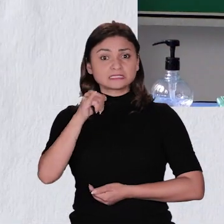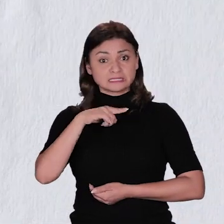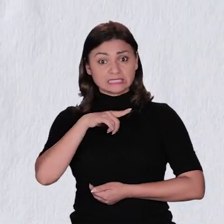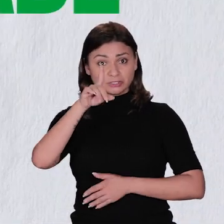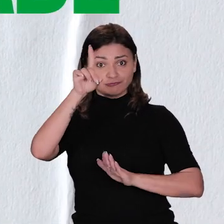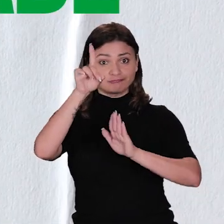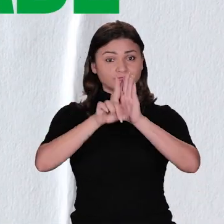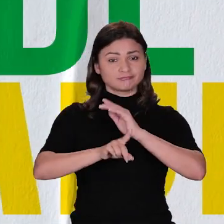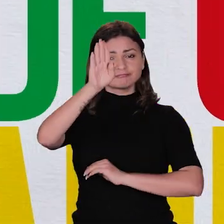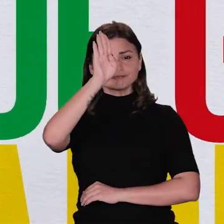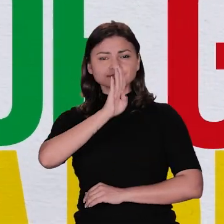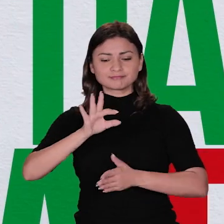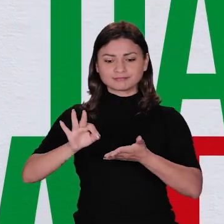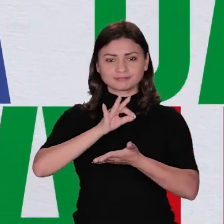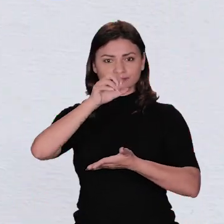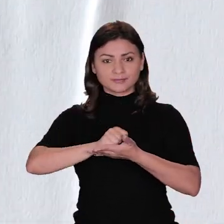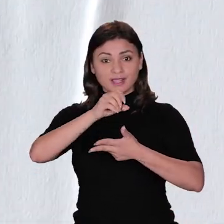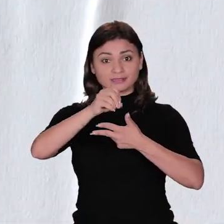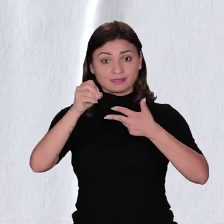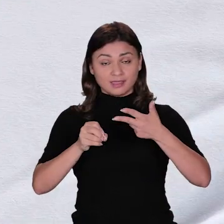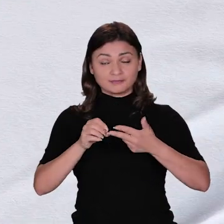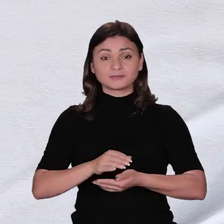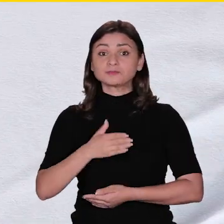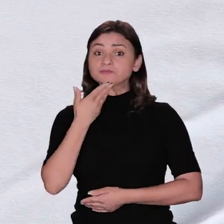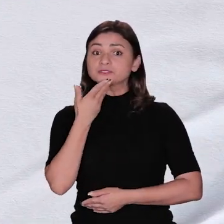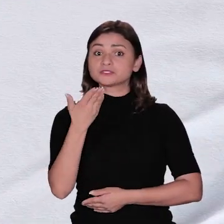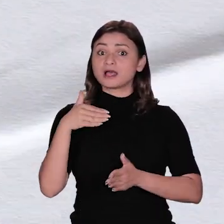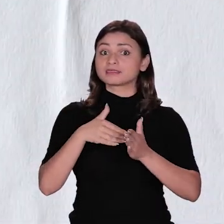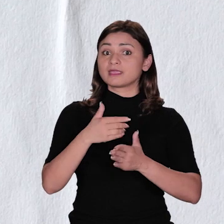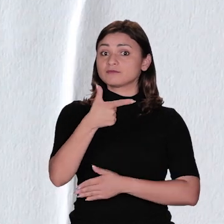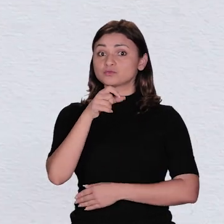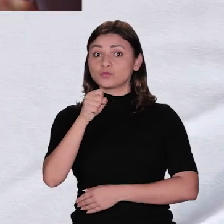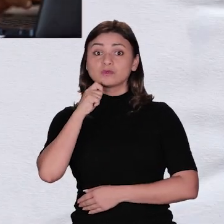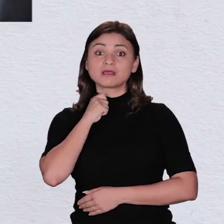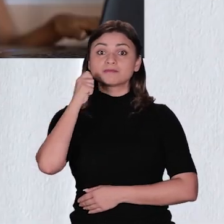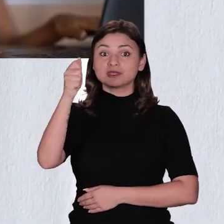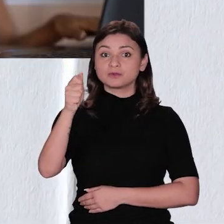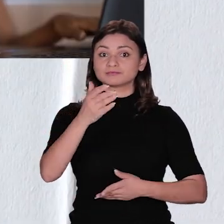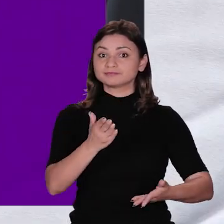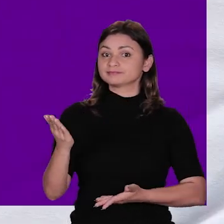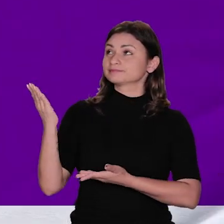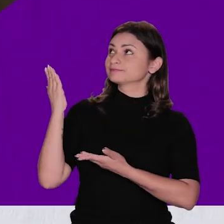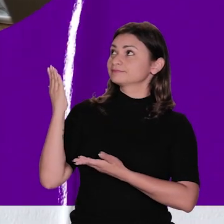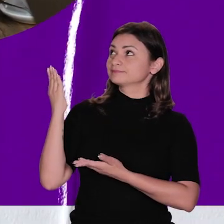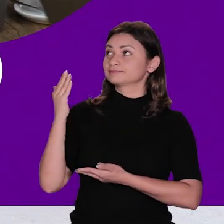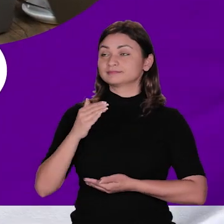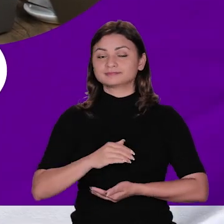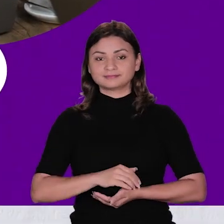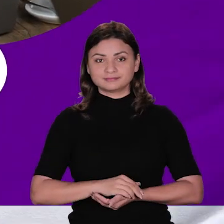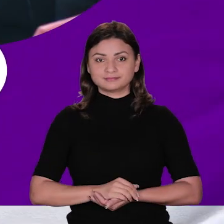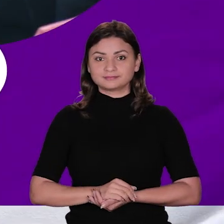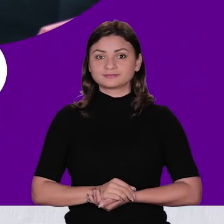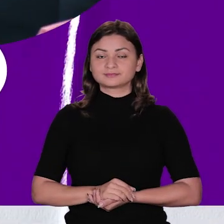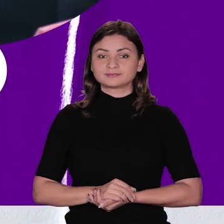Saiba se você tem direito à gratuidade da taxa de inscrição do Enem e faça seu pedido até 28 de abril em enem